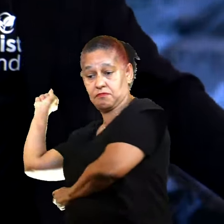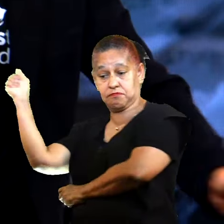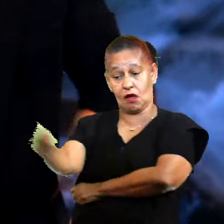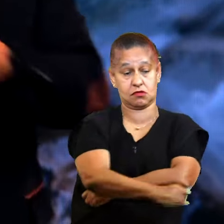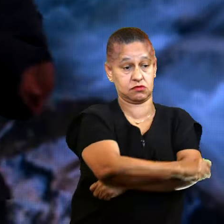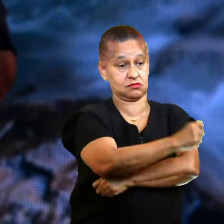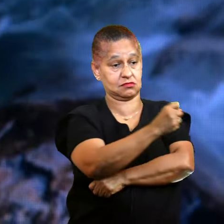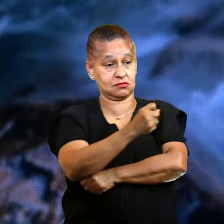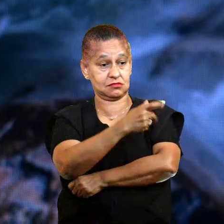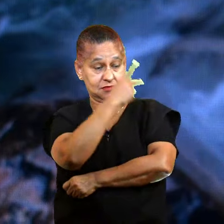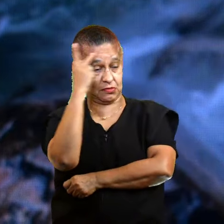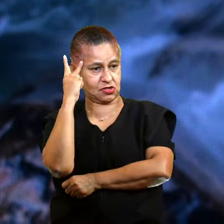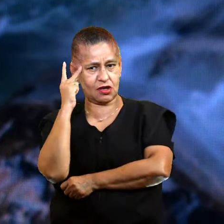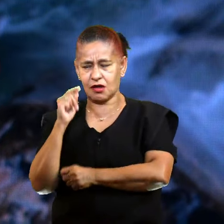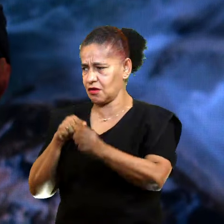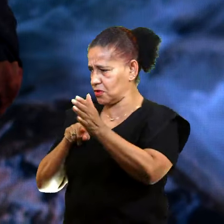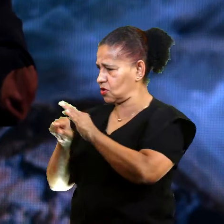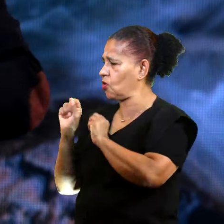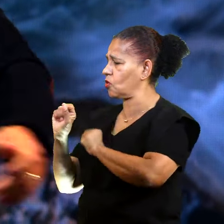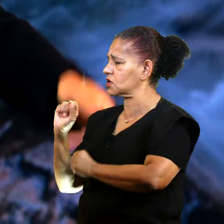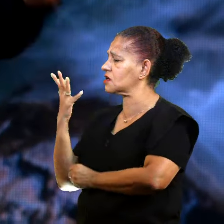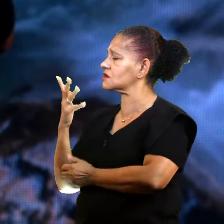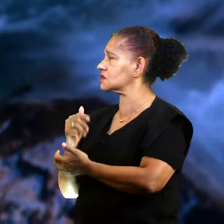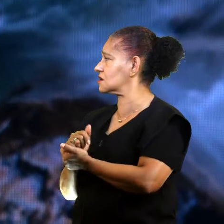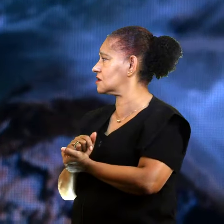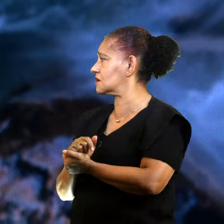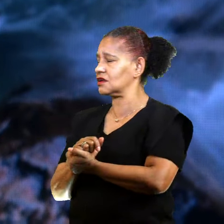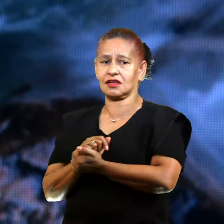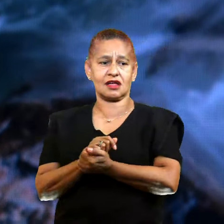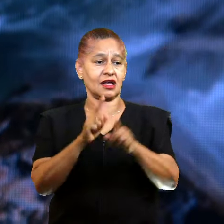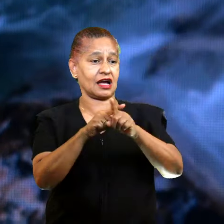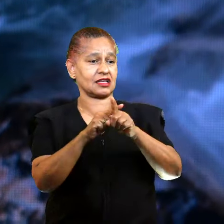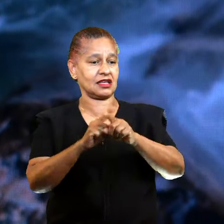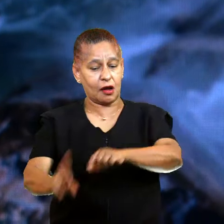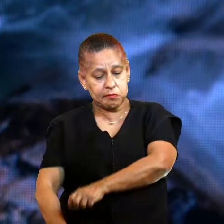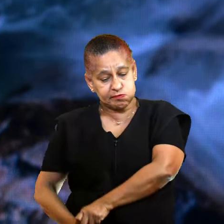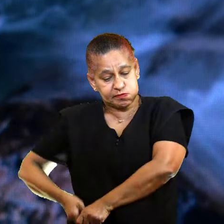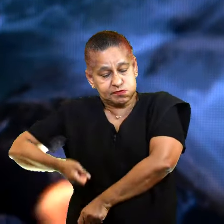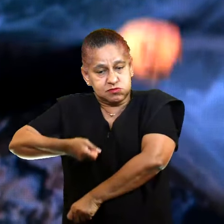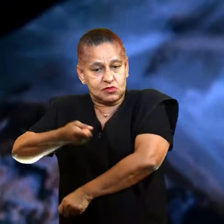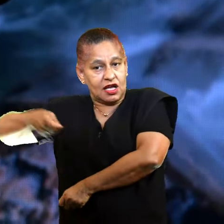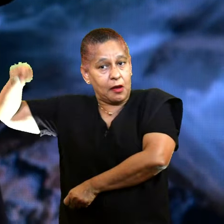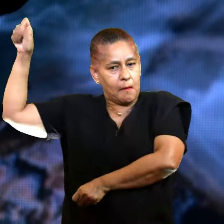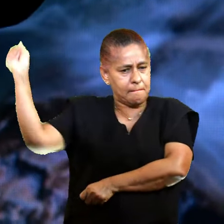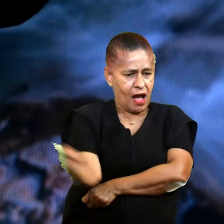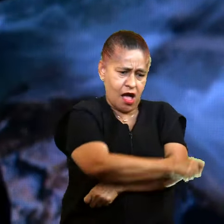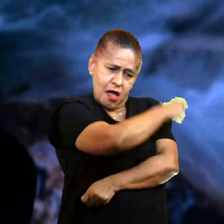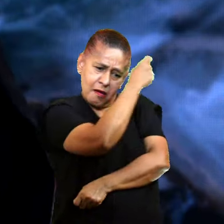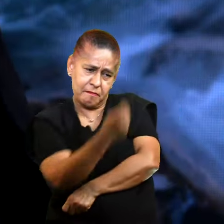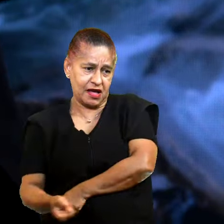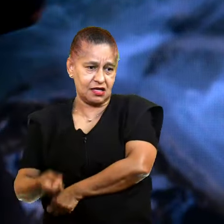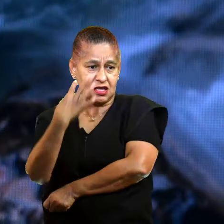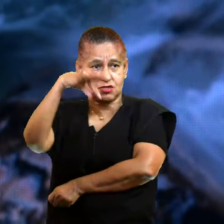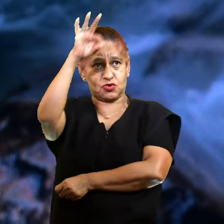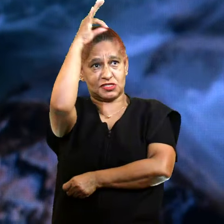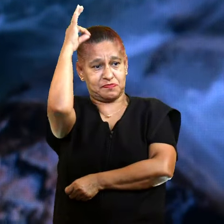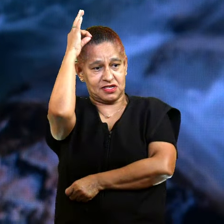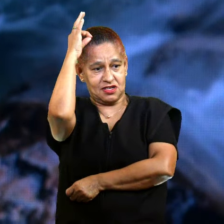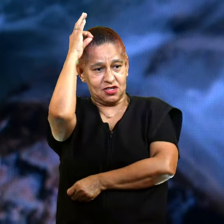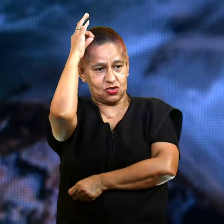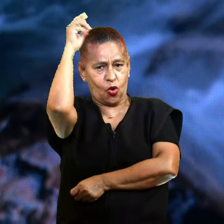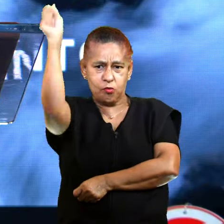Lepe. Eu falei, irmão, o que está acontecendo? Ele falou, não, aqui é a espada do Espírito. E eu estou cortando o capeta que está nele.